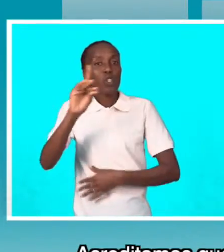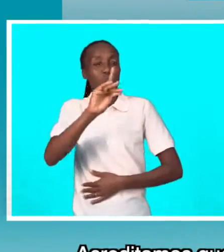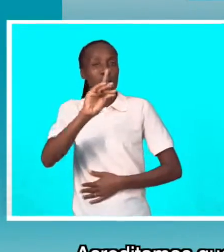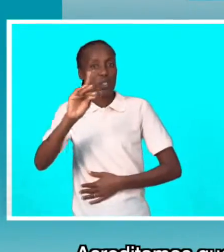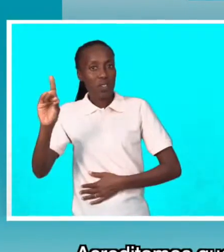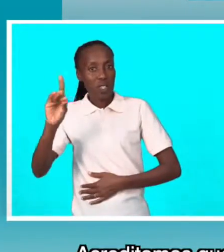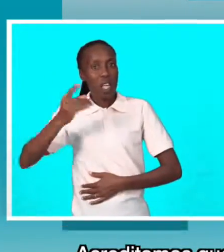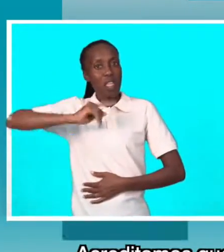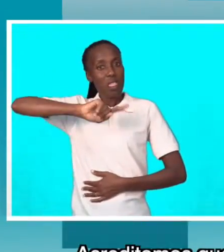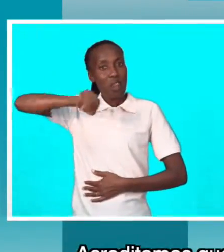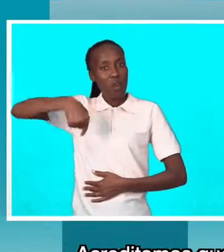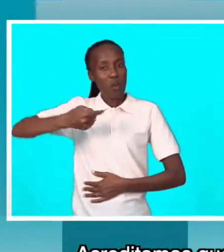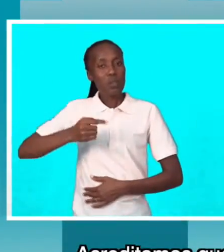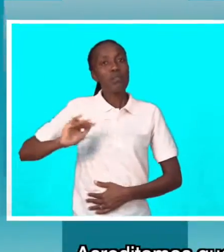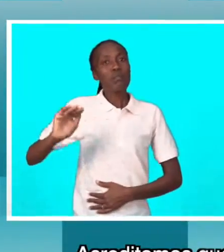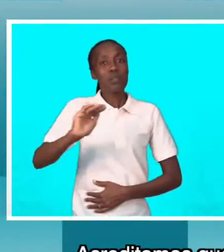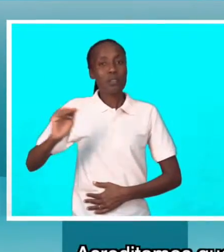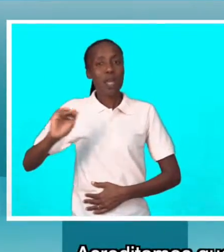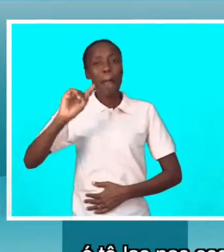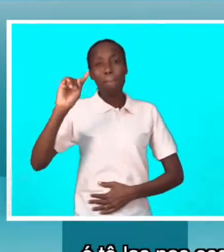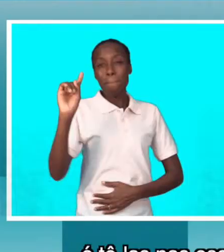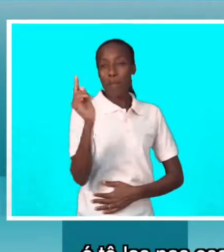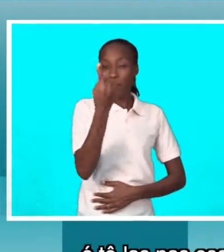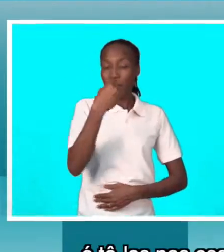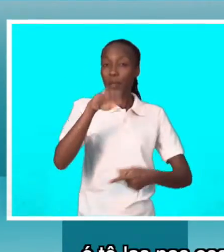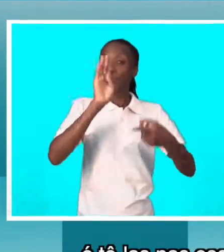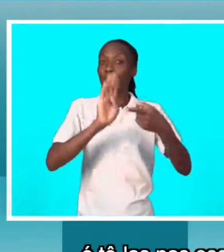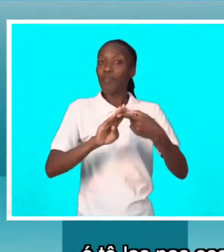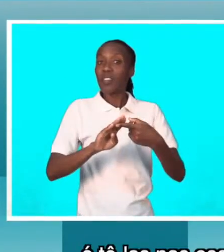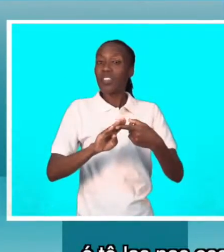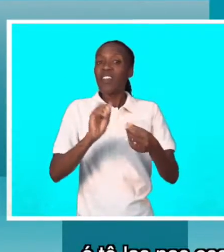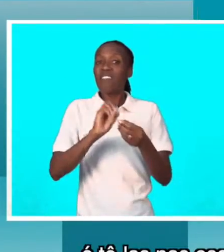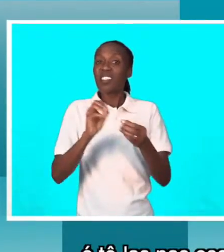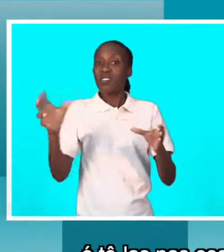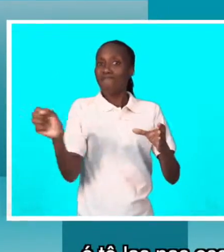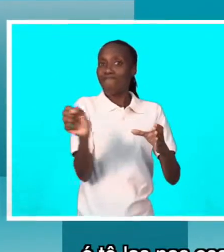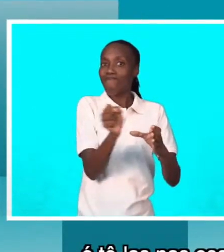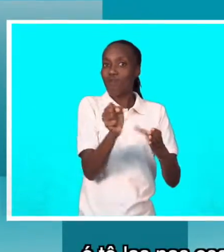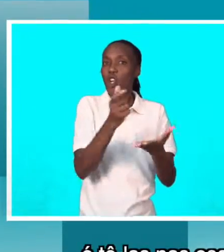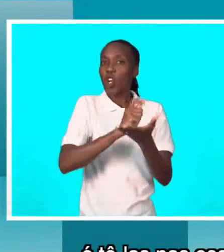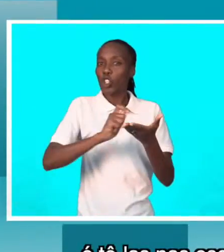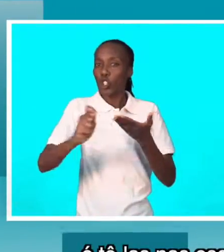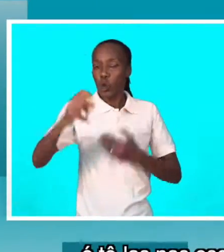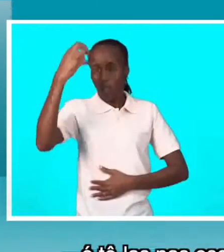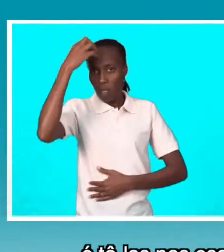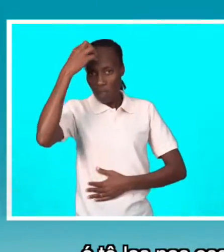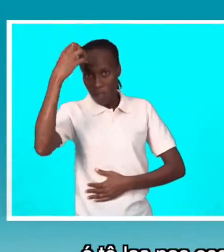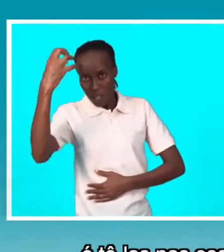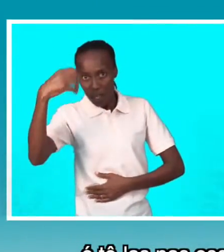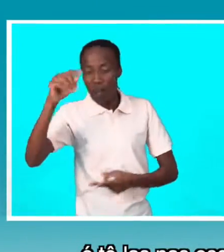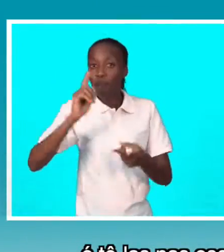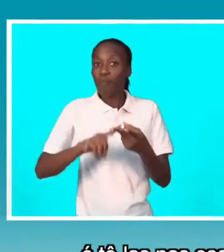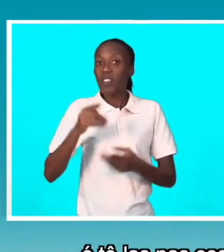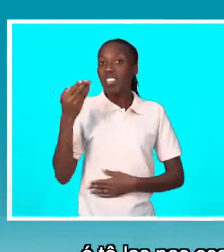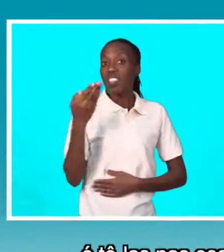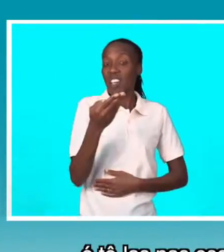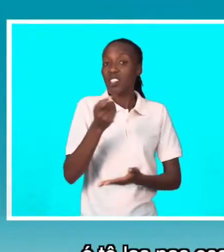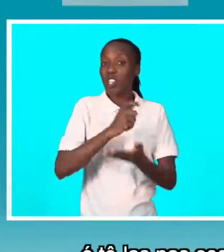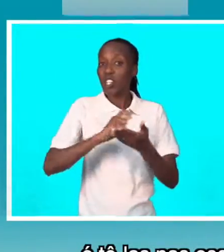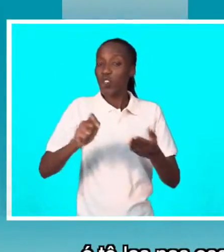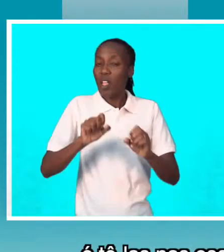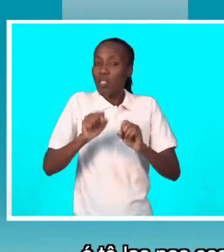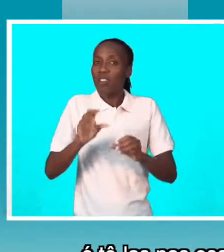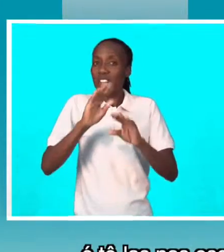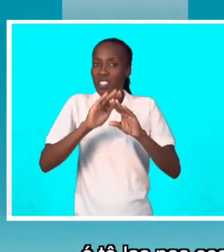com deficiência na nossa sociedade, primeiro é tê-las na escola regular e a escola regular ter as condições